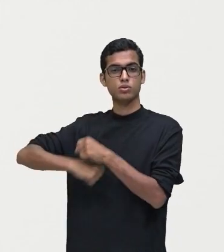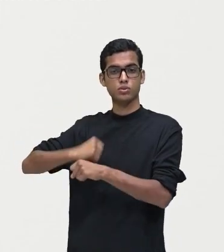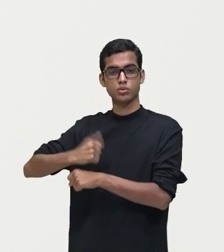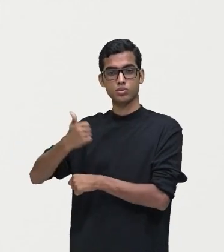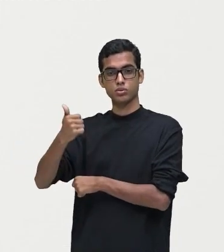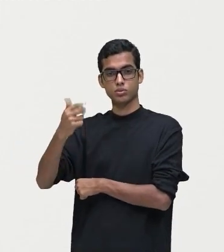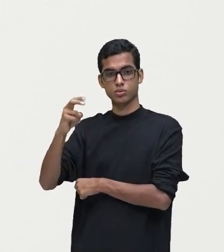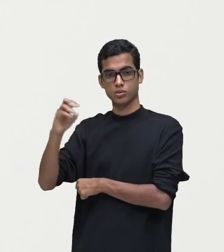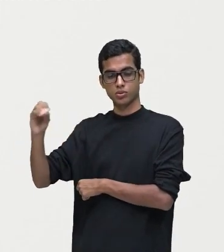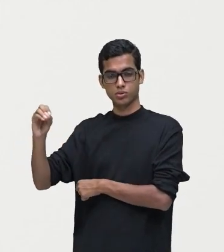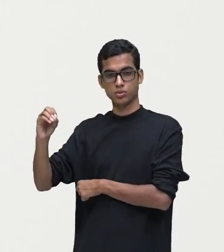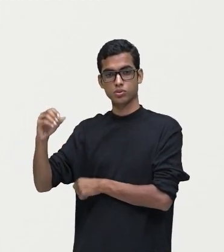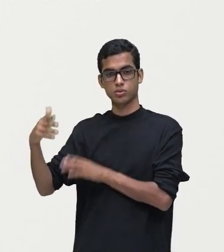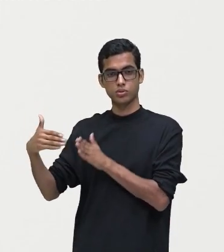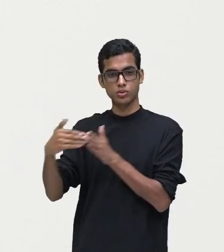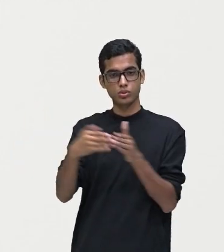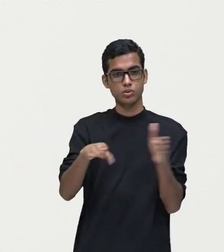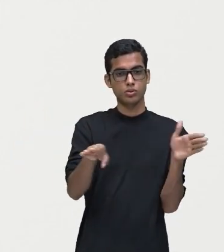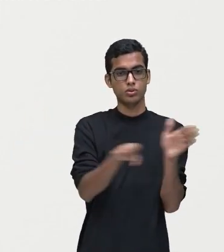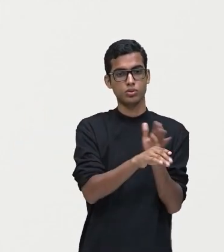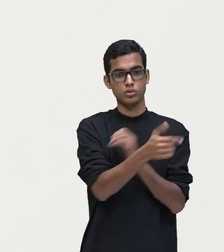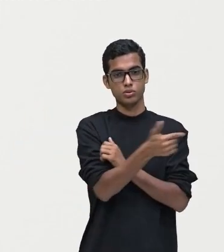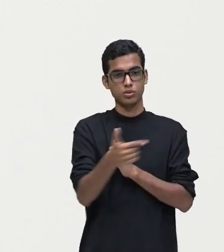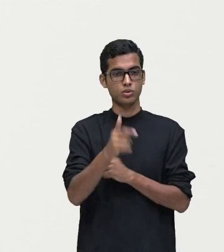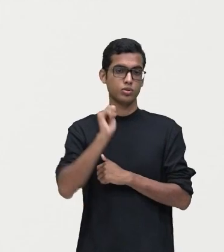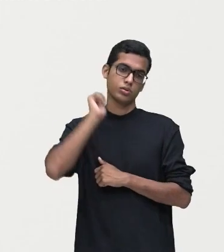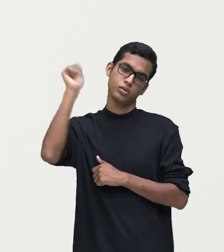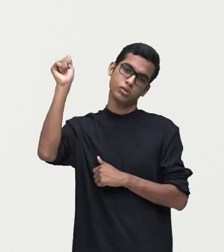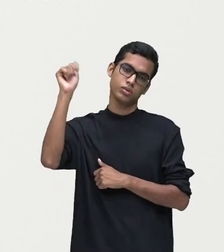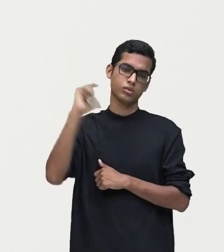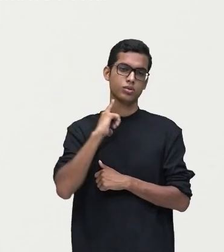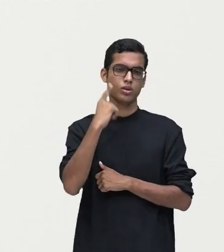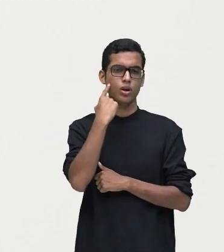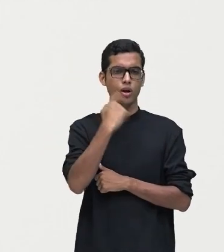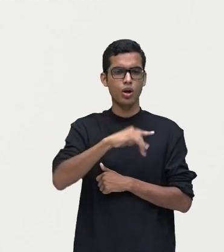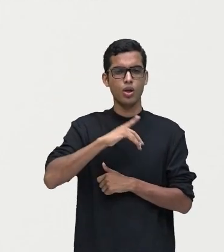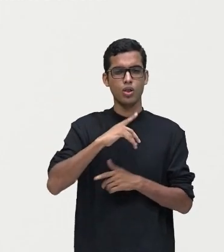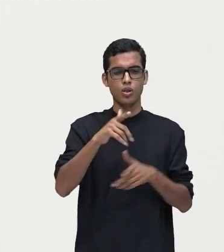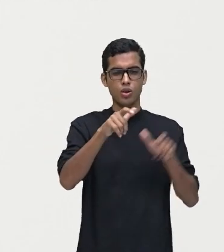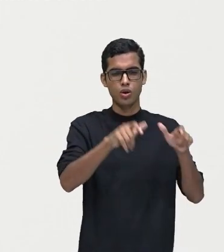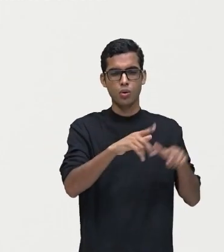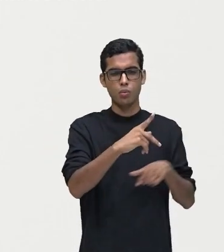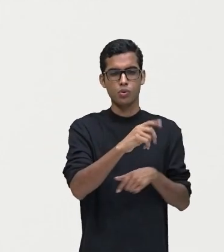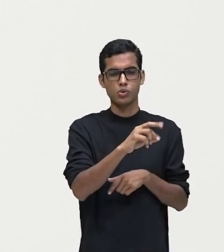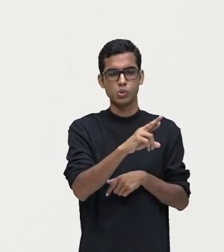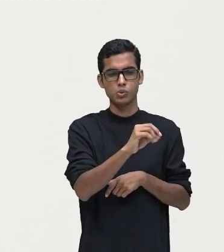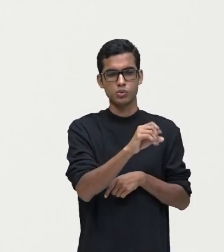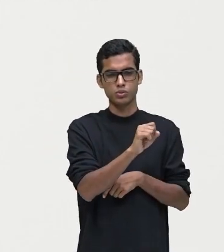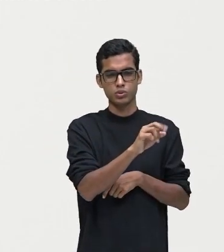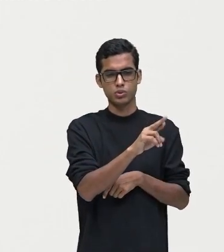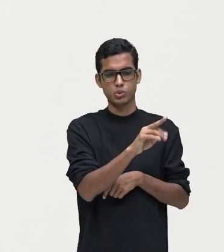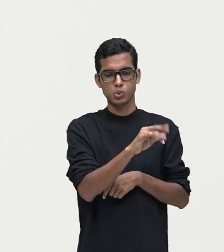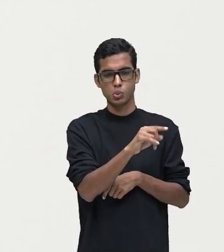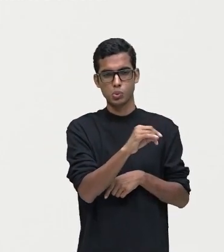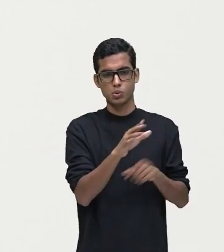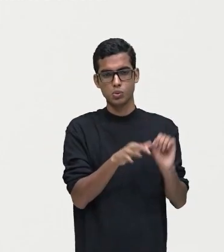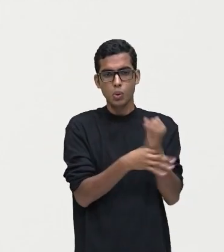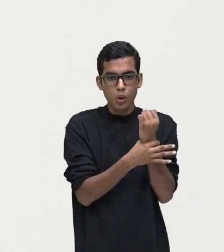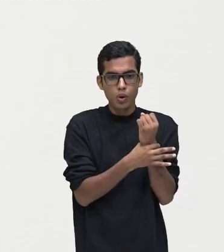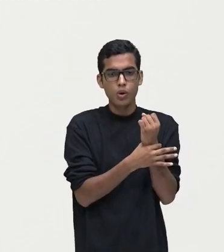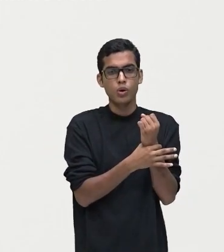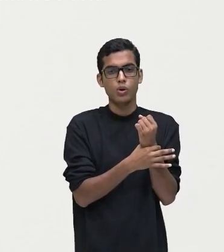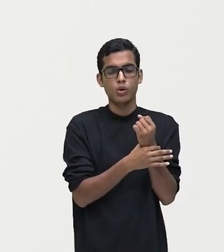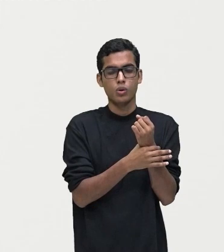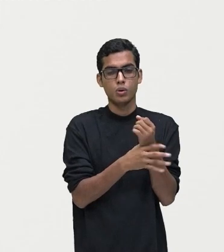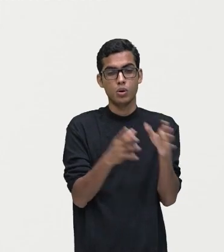Seguro, totalizando 45 dias de navegação. Então, outra curiosidade sobre